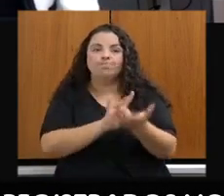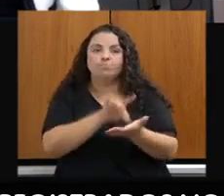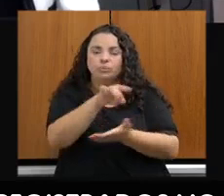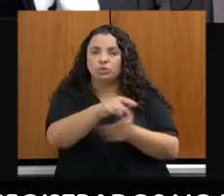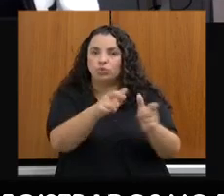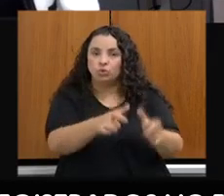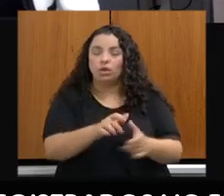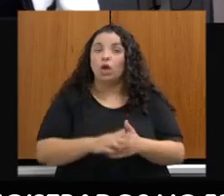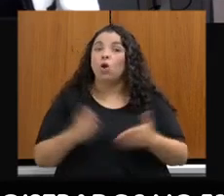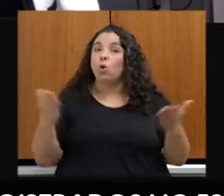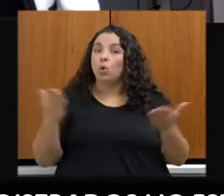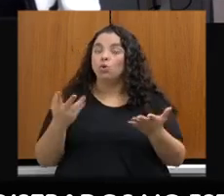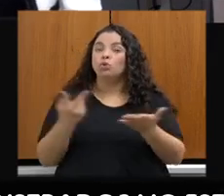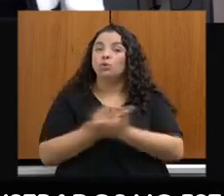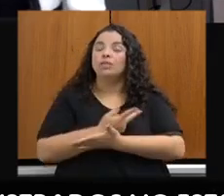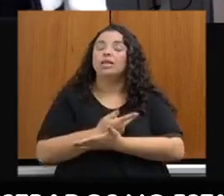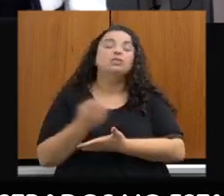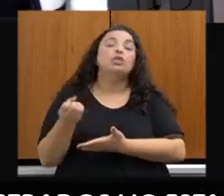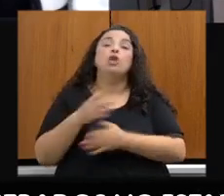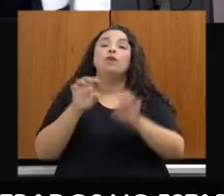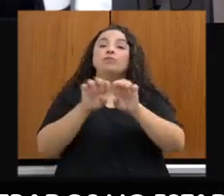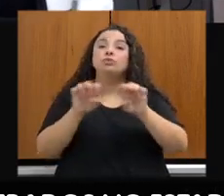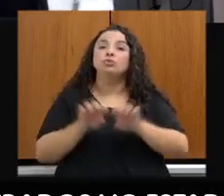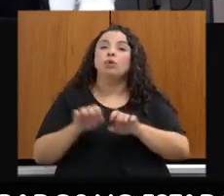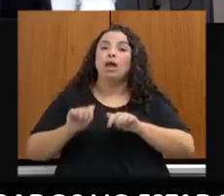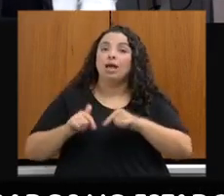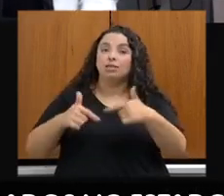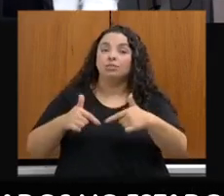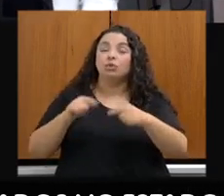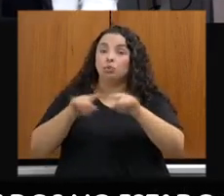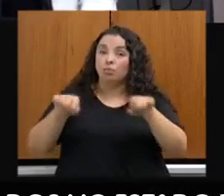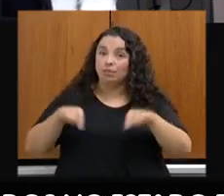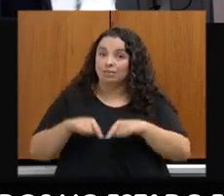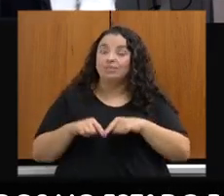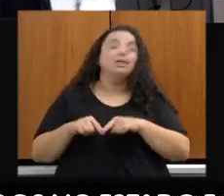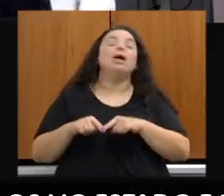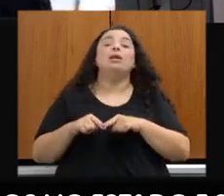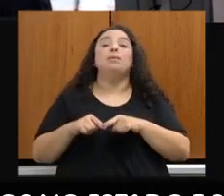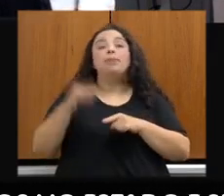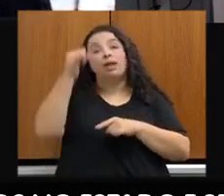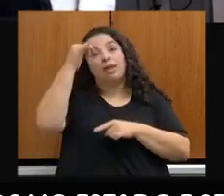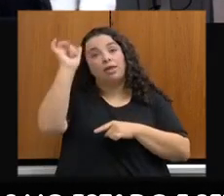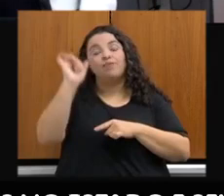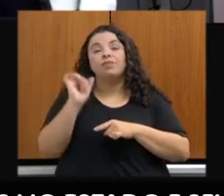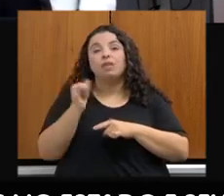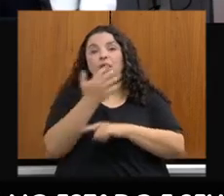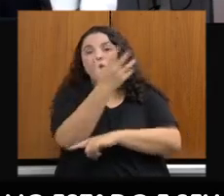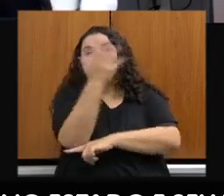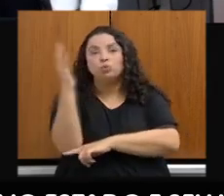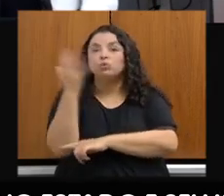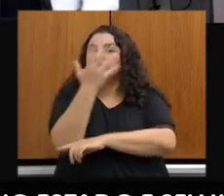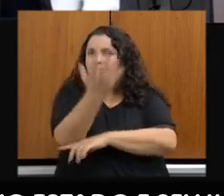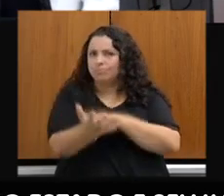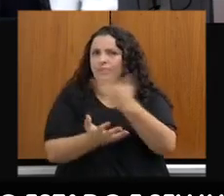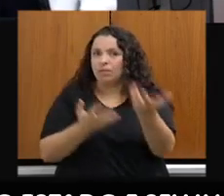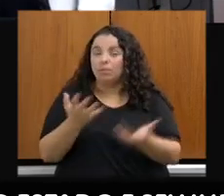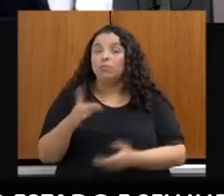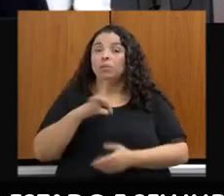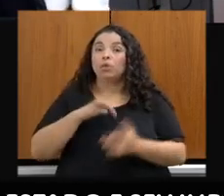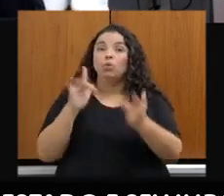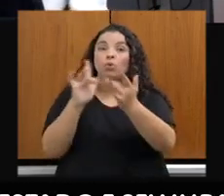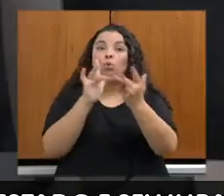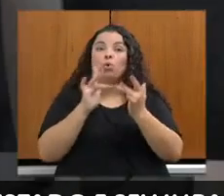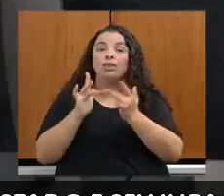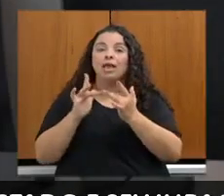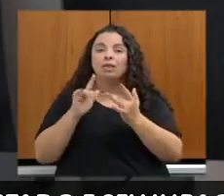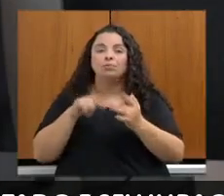estruturando uma nova ação em uma sala de combate ao desmatamento para que nós possamos também ter um contato mais imediato com o